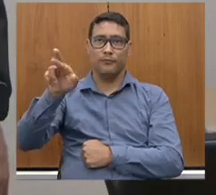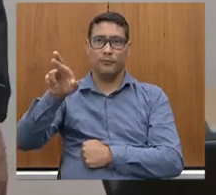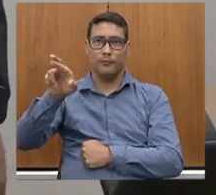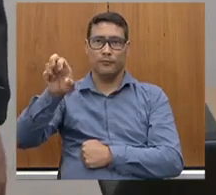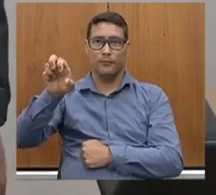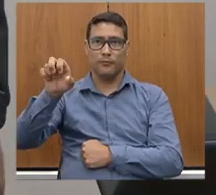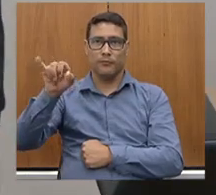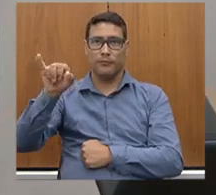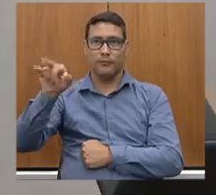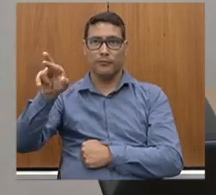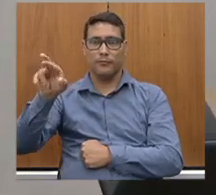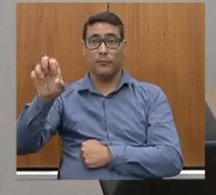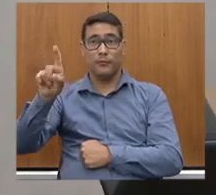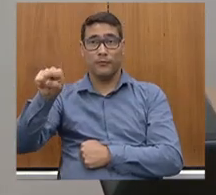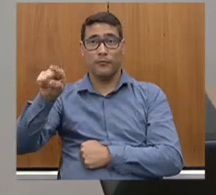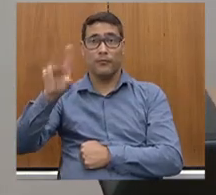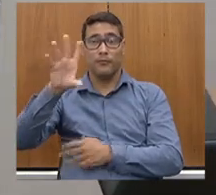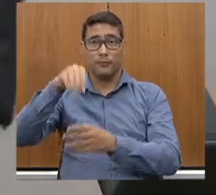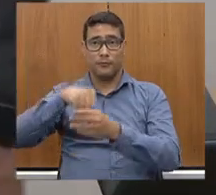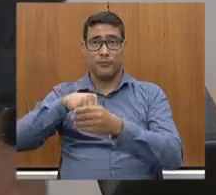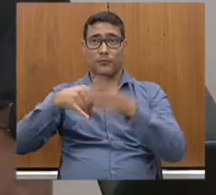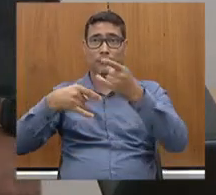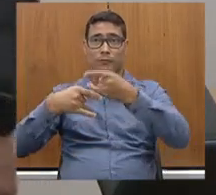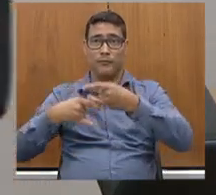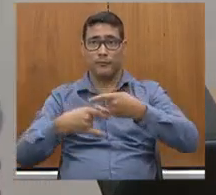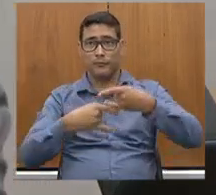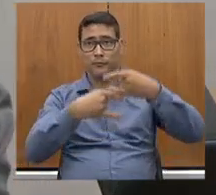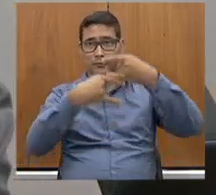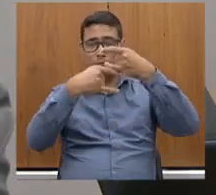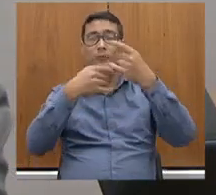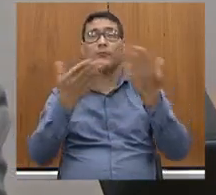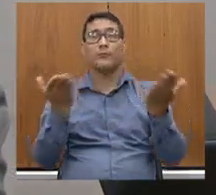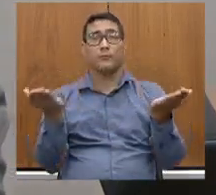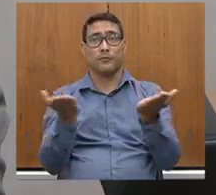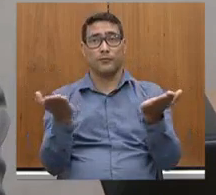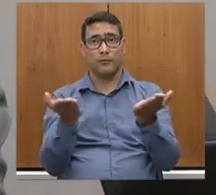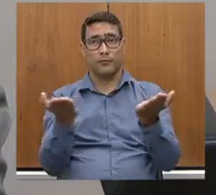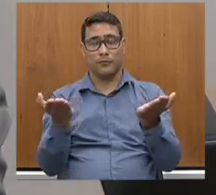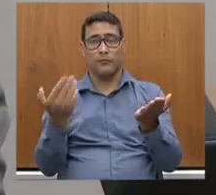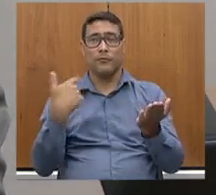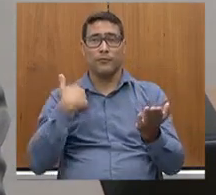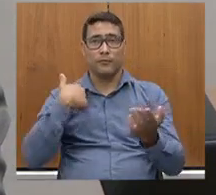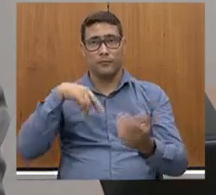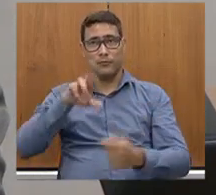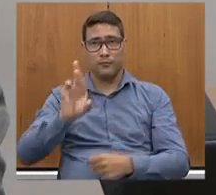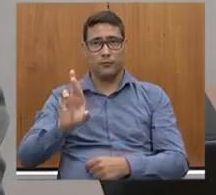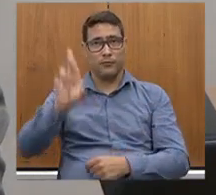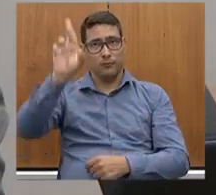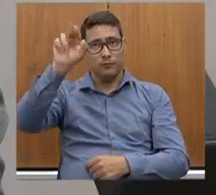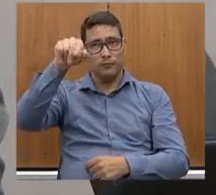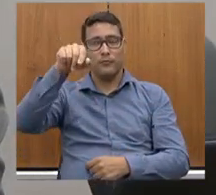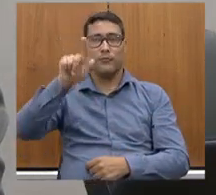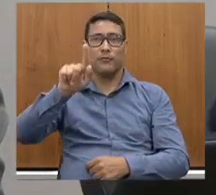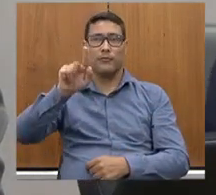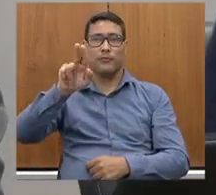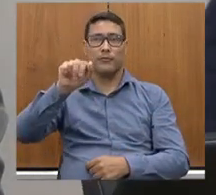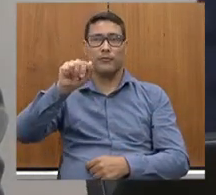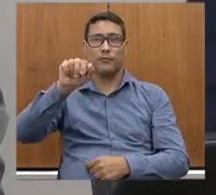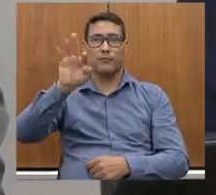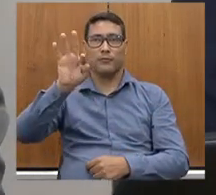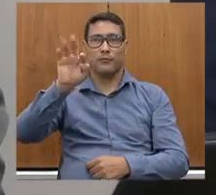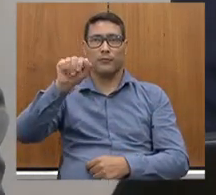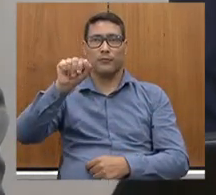Ele está conosco remotamente. Passa a palavra agora ao nosso grande líder, o deputado Gustavo Santana,